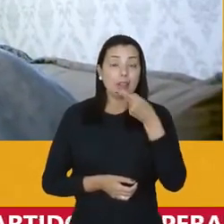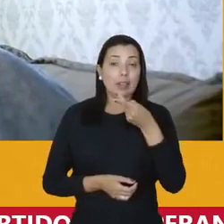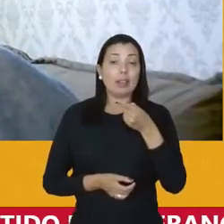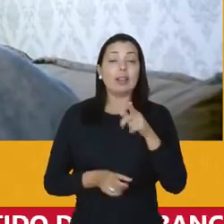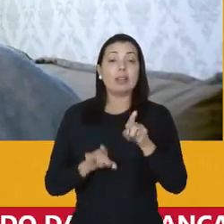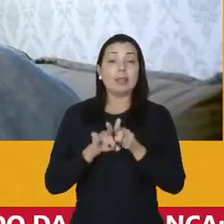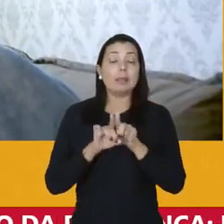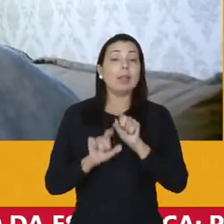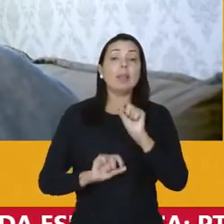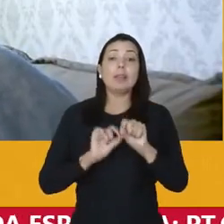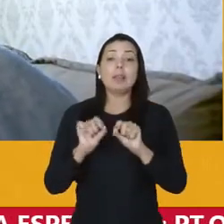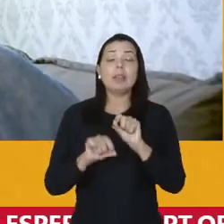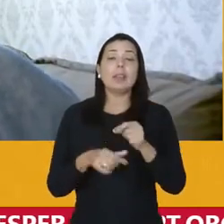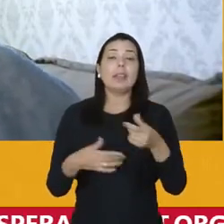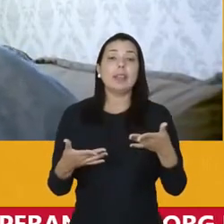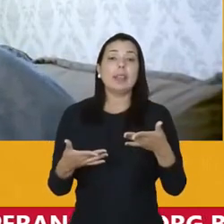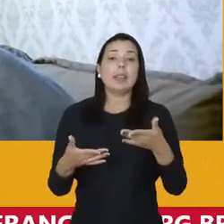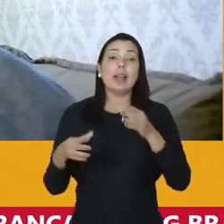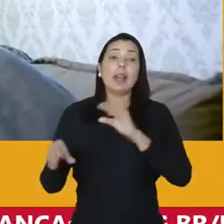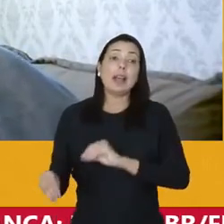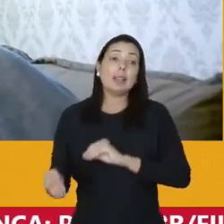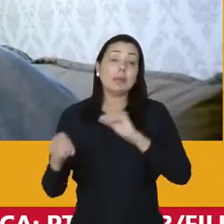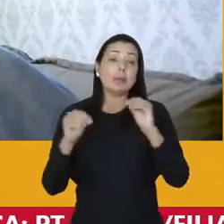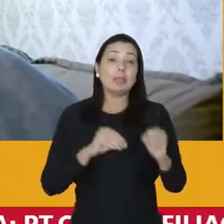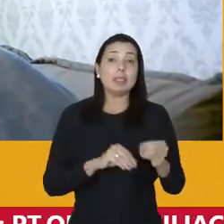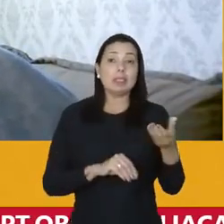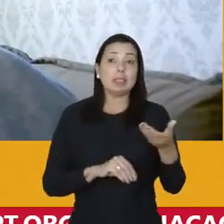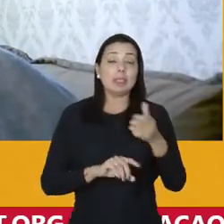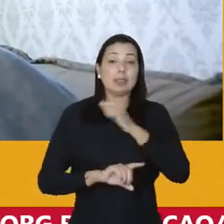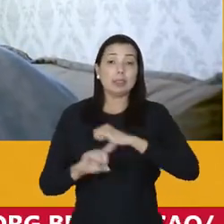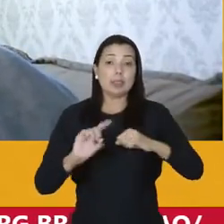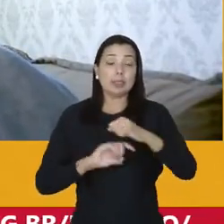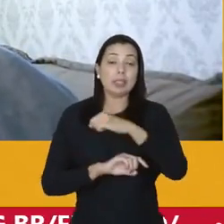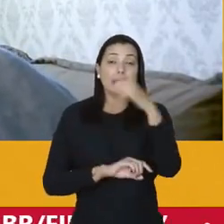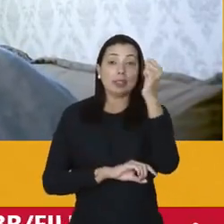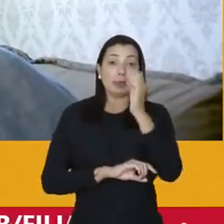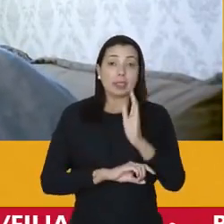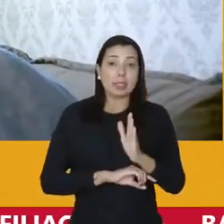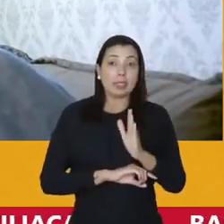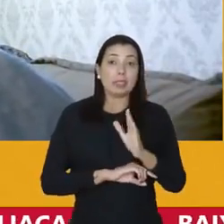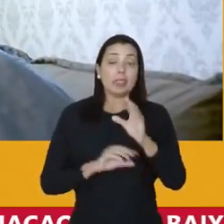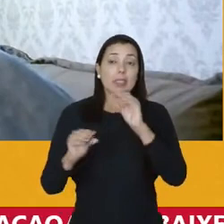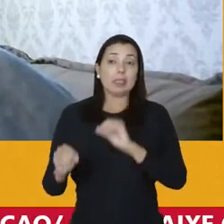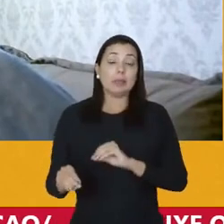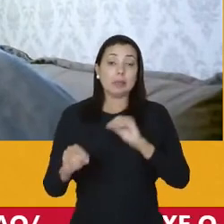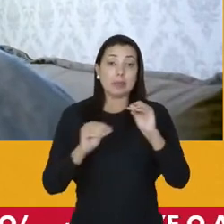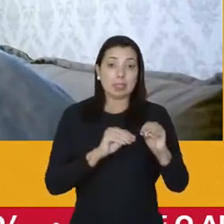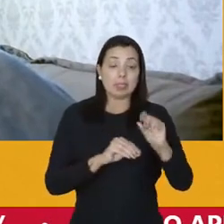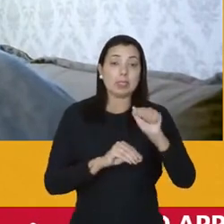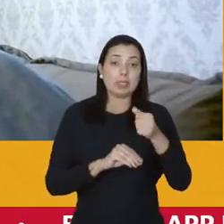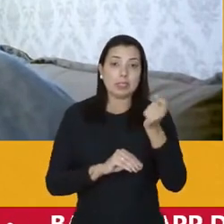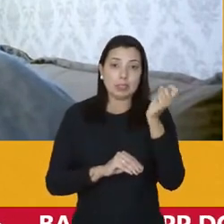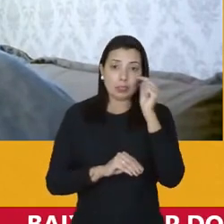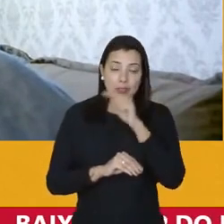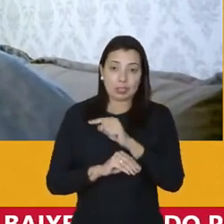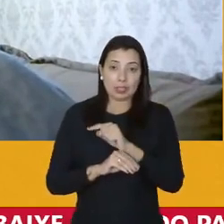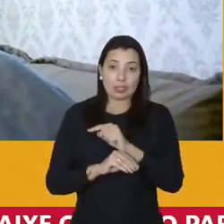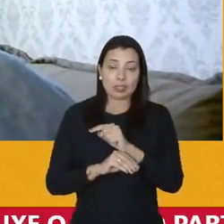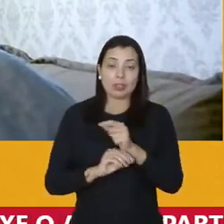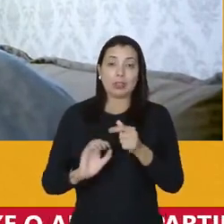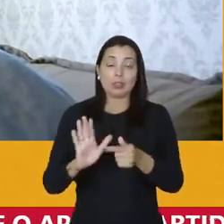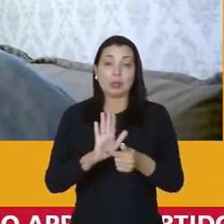isso, sobre... Porque as mudanças que a gente quer na sociedade brasileira, elas são mudanças muito difíceis de serem